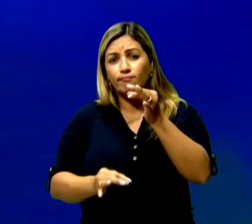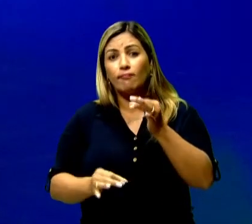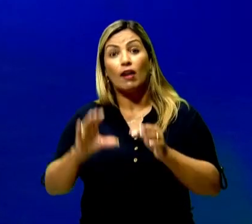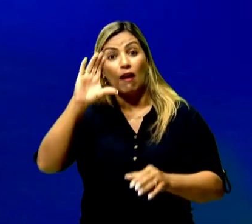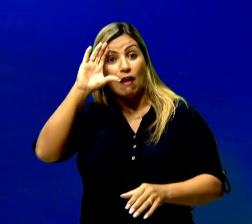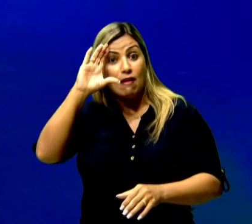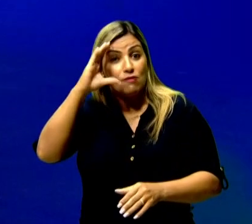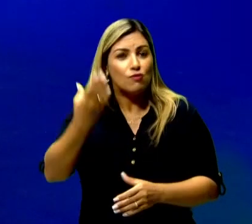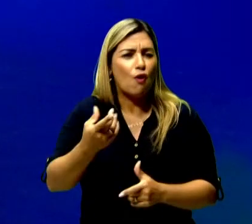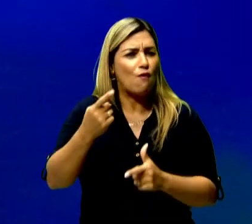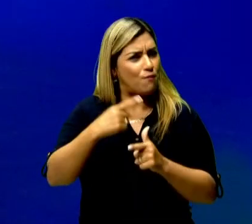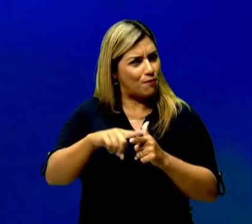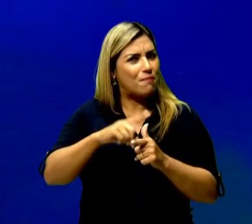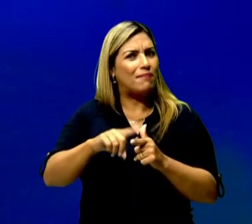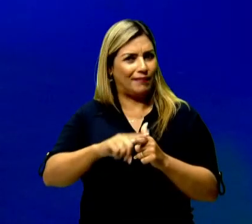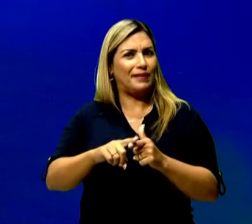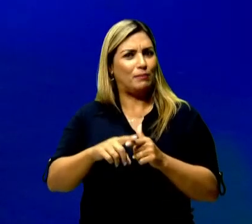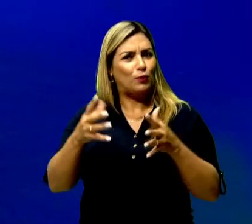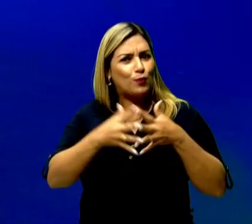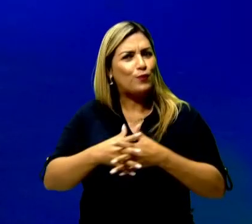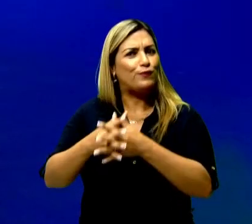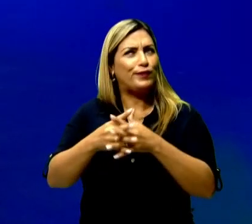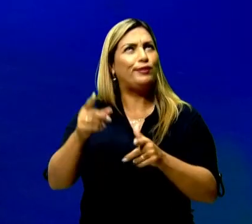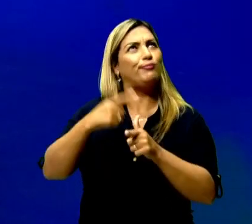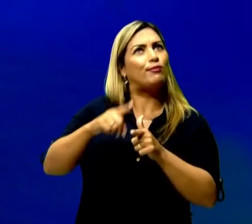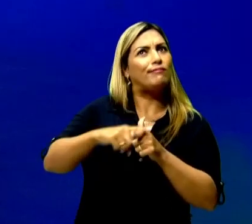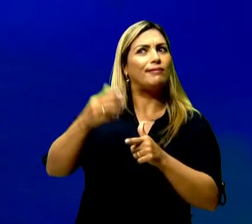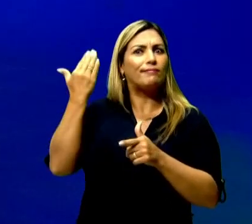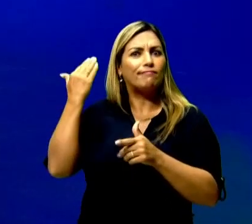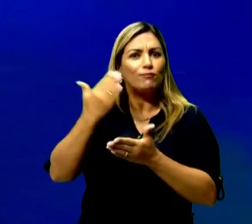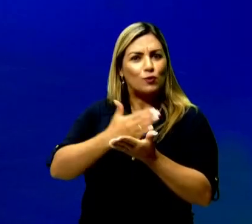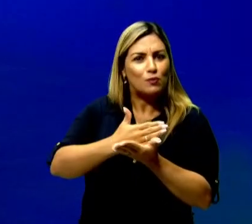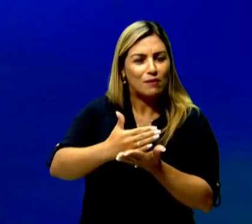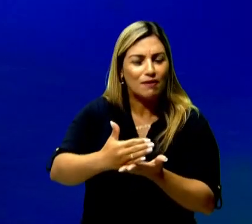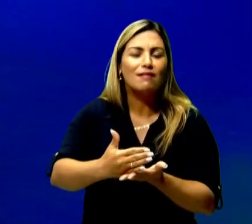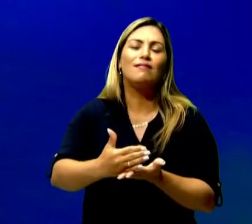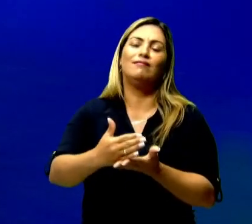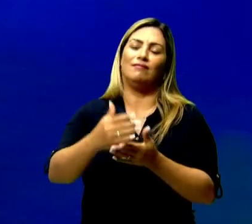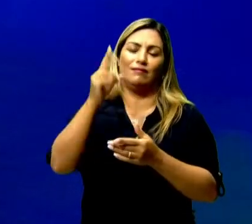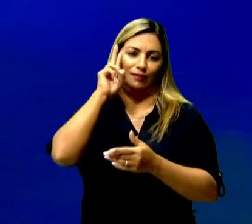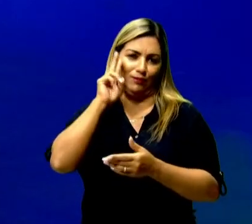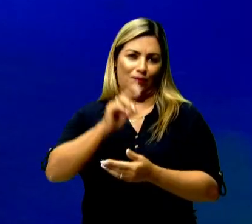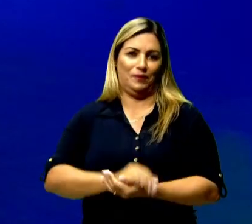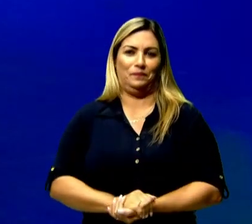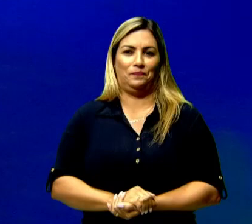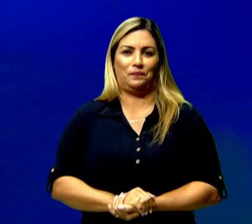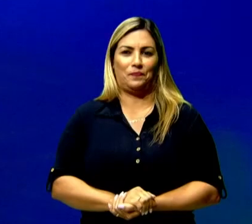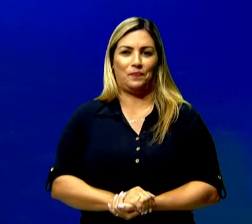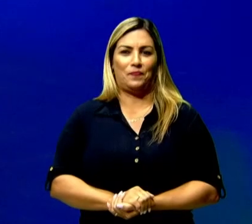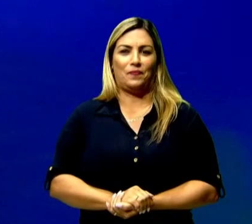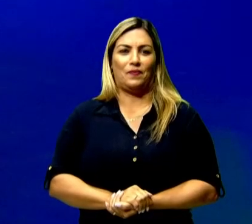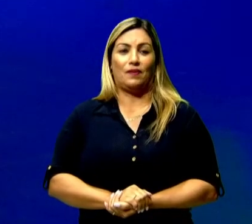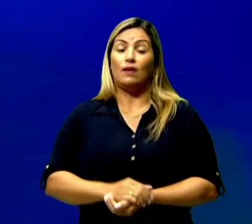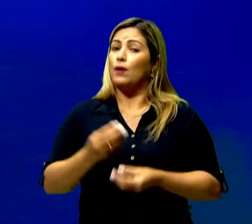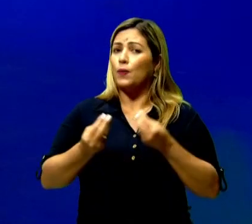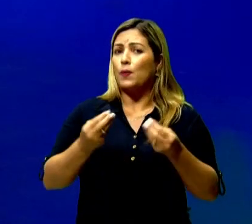resolve aquela problemática, aquele conflito lá do começo que desenrolou toda a história. E o que, e como que isso se desenvolve